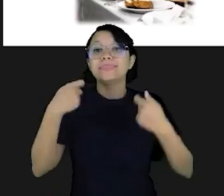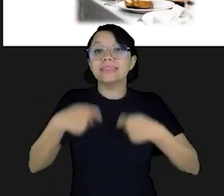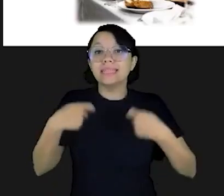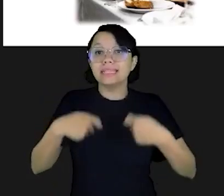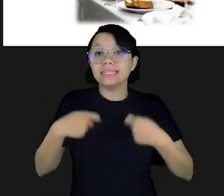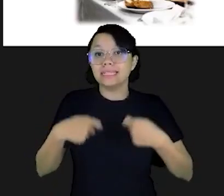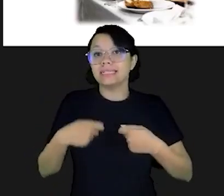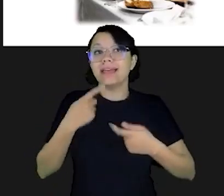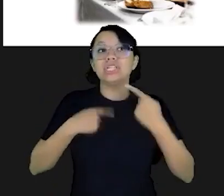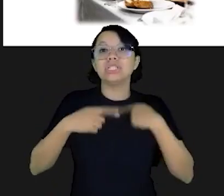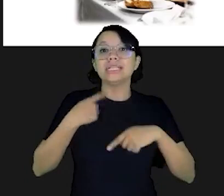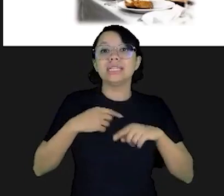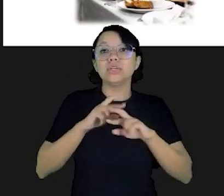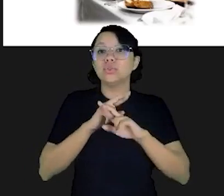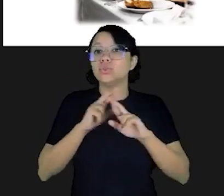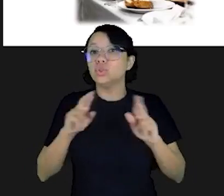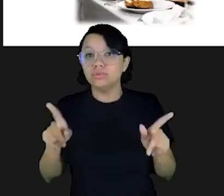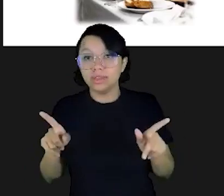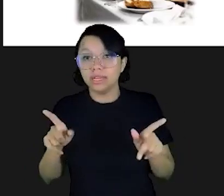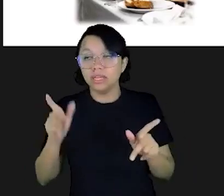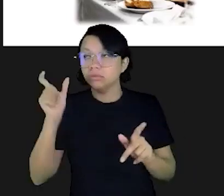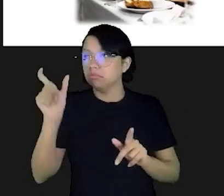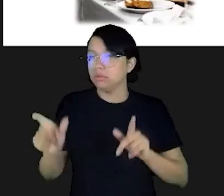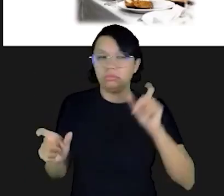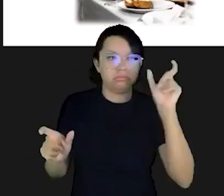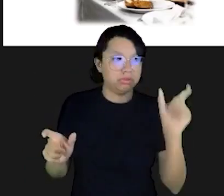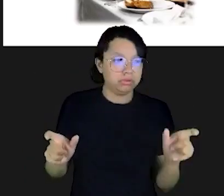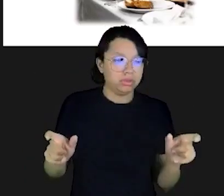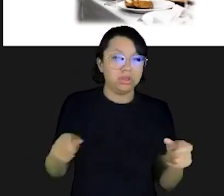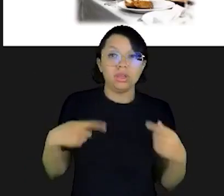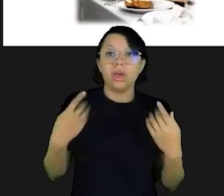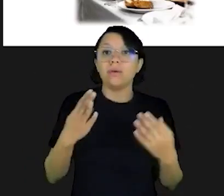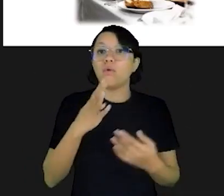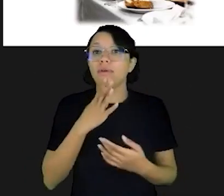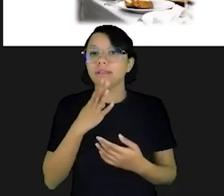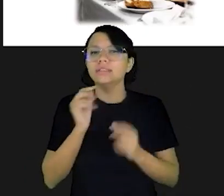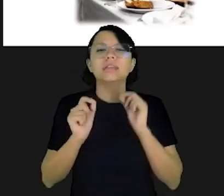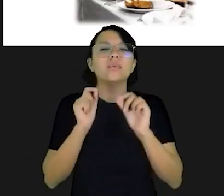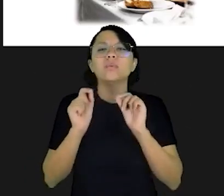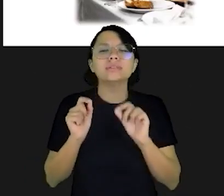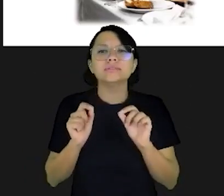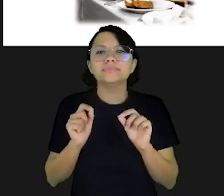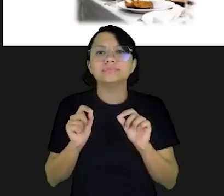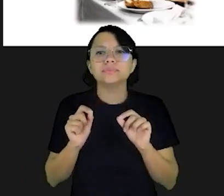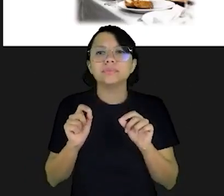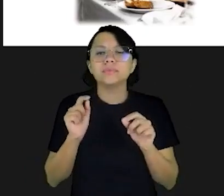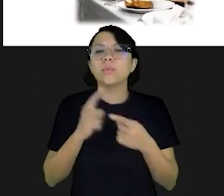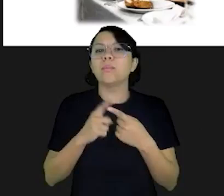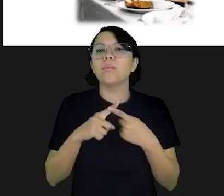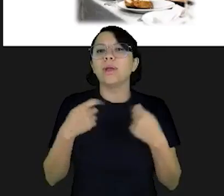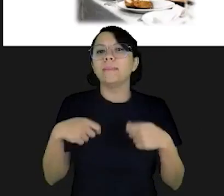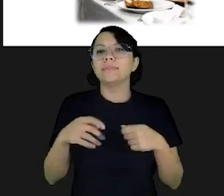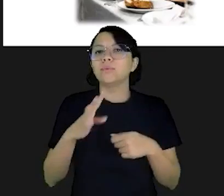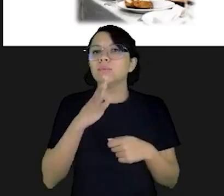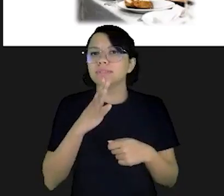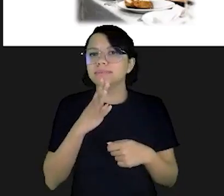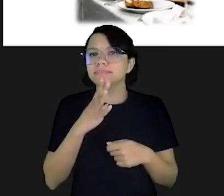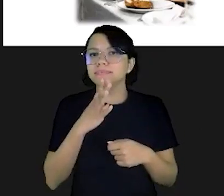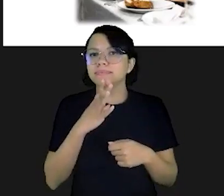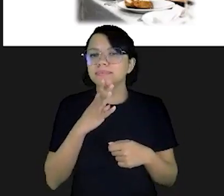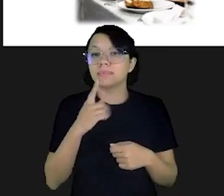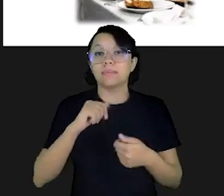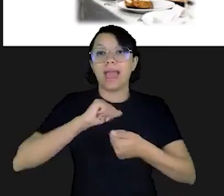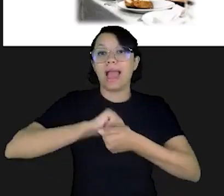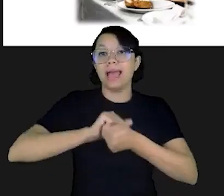necessidades e os desejos variam de pessoa para pessoa. Nós precisamos conhecer quais são, por que precisamos conhecer, para que a gente possa